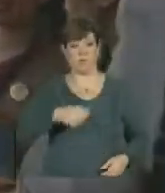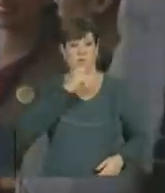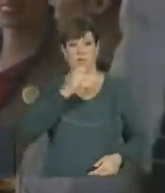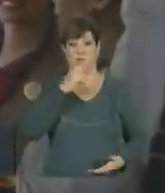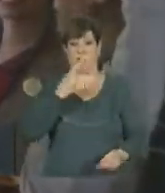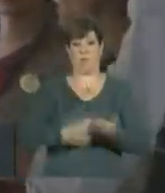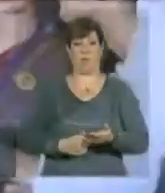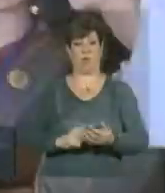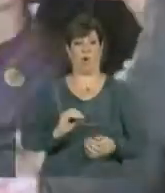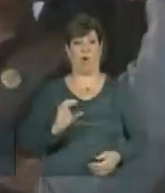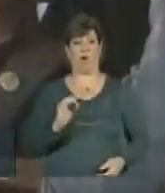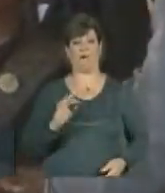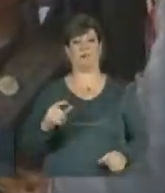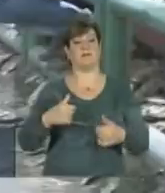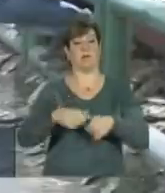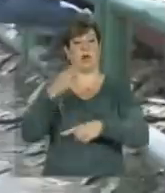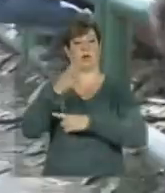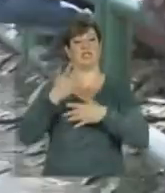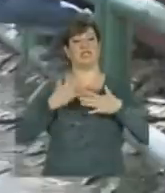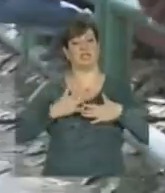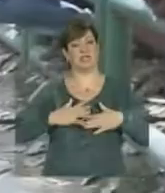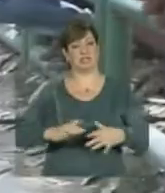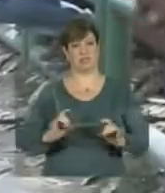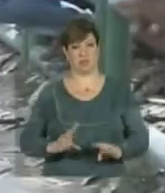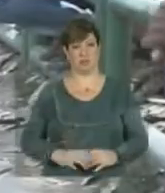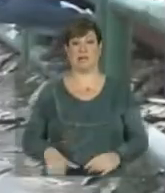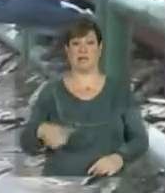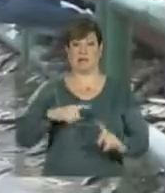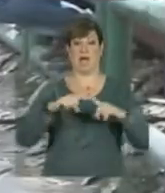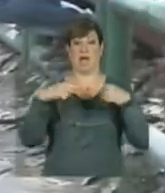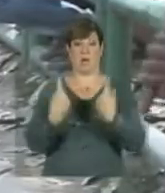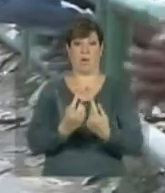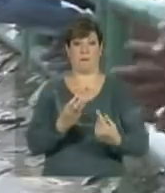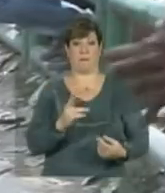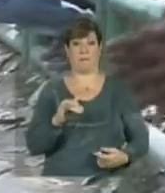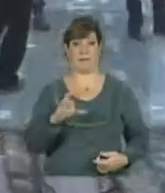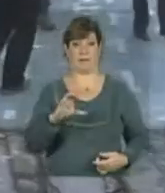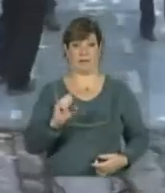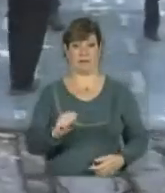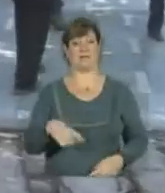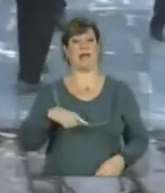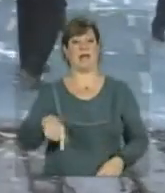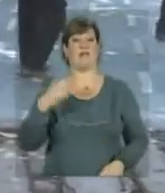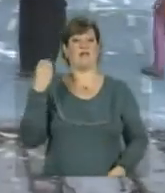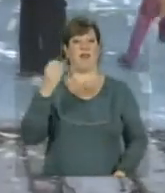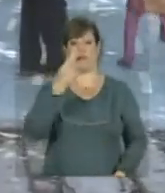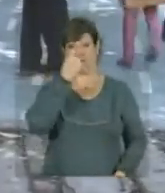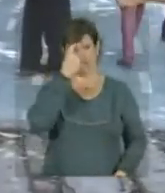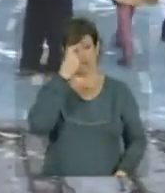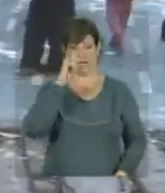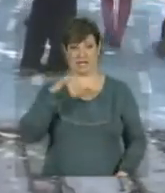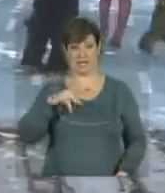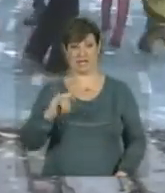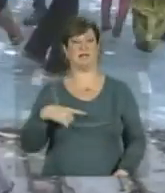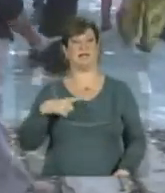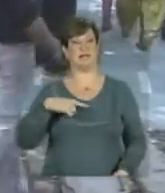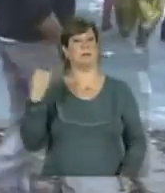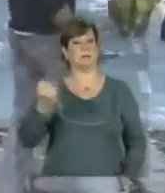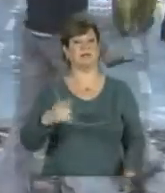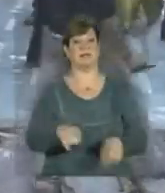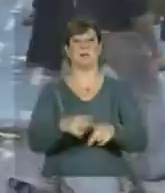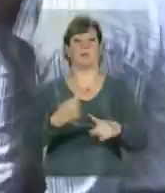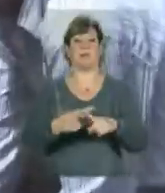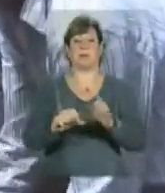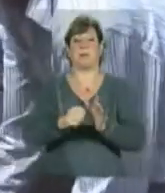permanecerá no hotel para descansar. Além da reunião dos BRICS, essa viagem à Índia tem uma outra importância. É a primeira visita